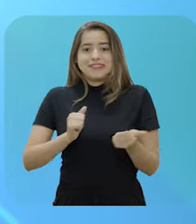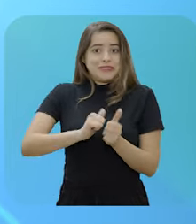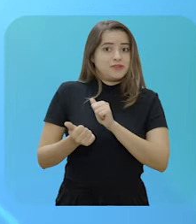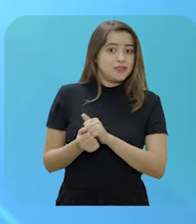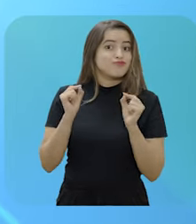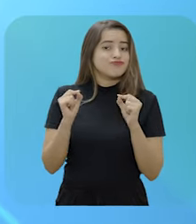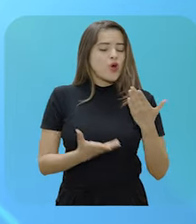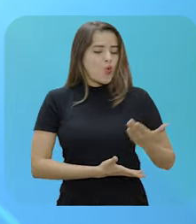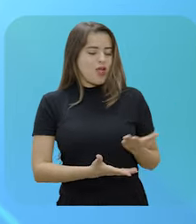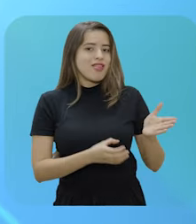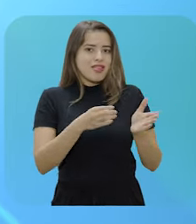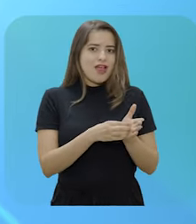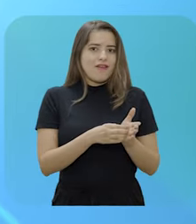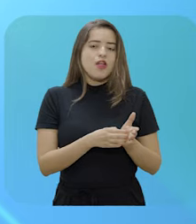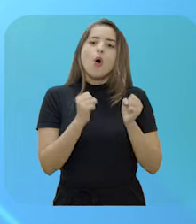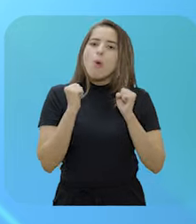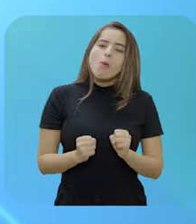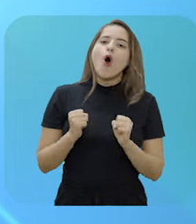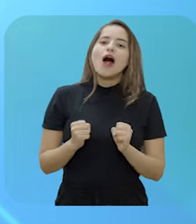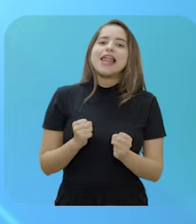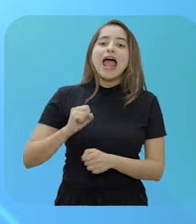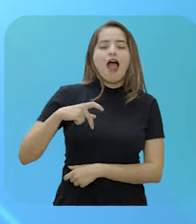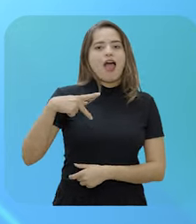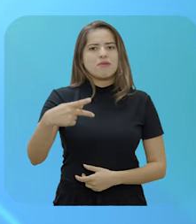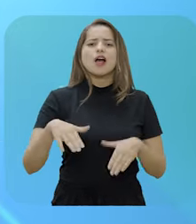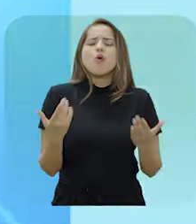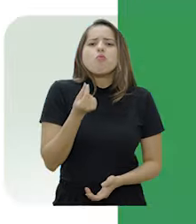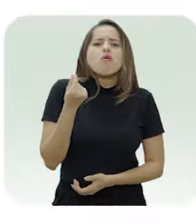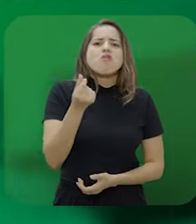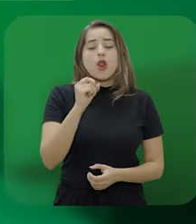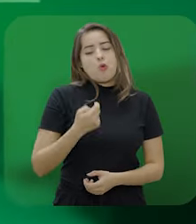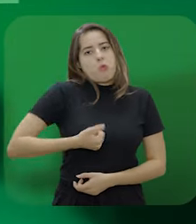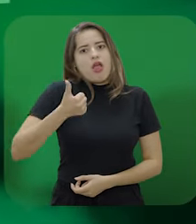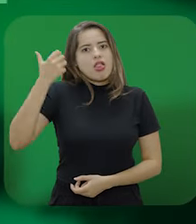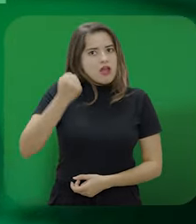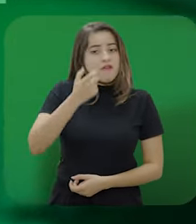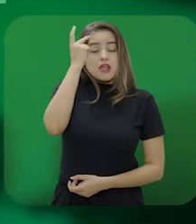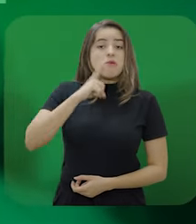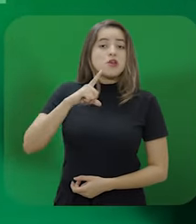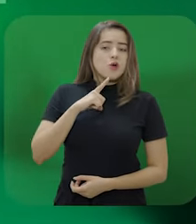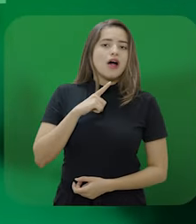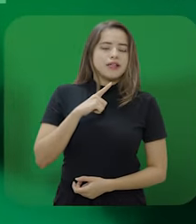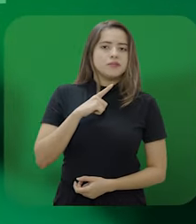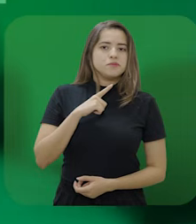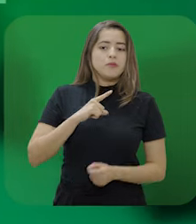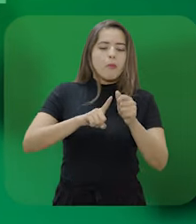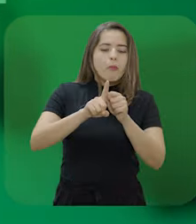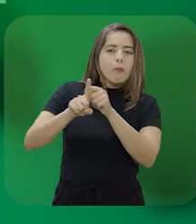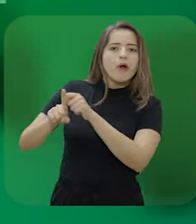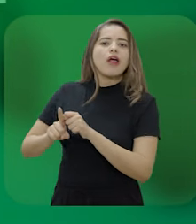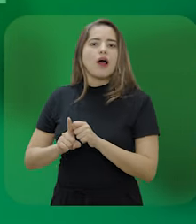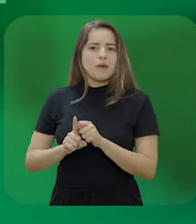Nesse caso, o servidor ou servidora deverá ser aposentado. Qual o valor dos proventos que a pessoa